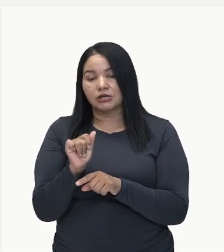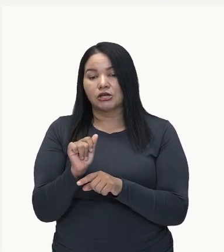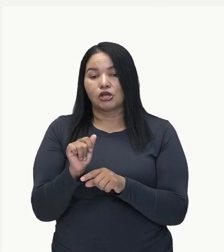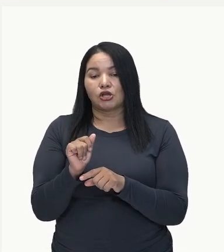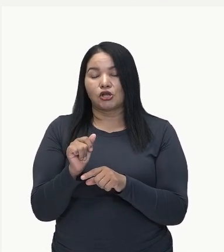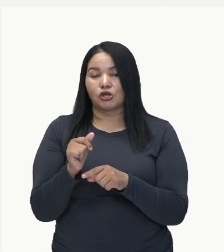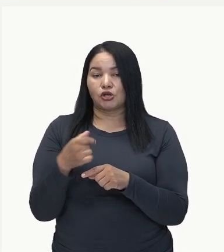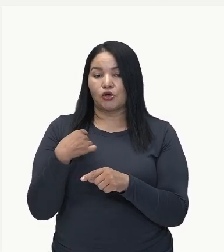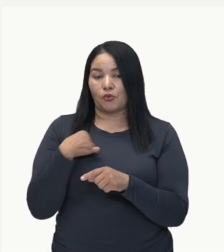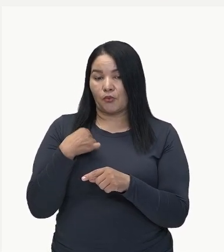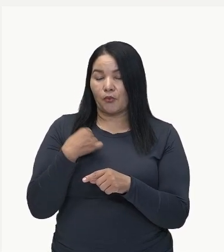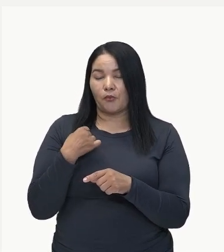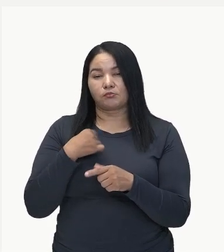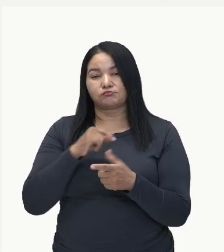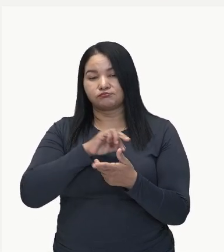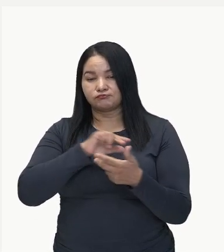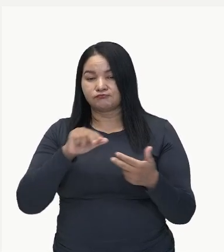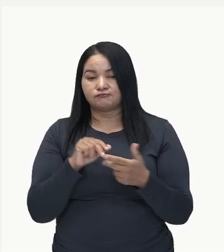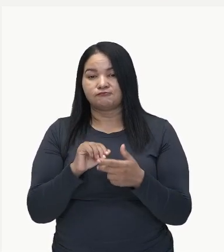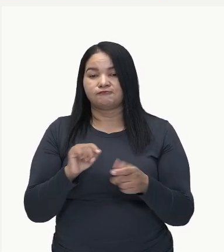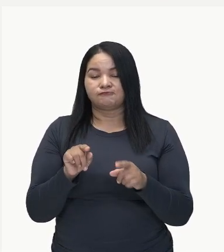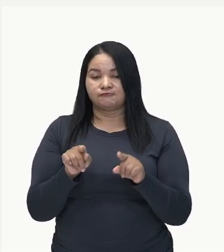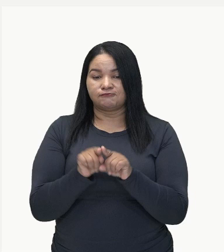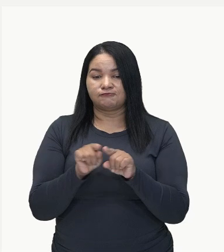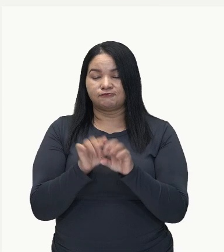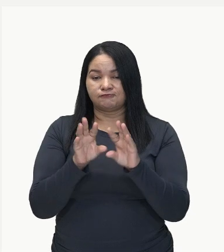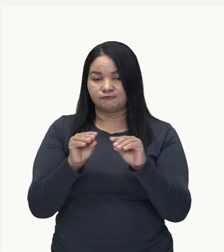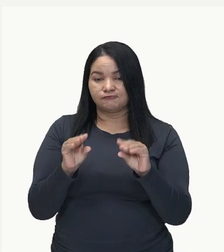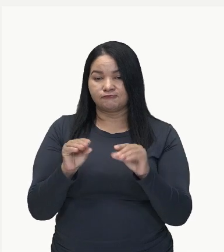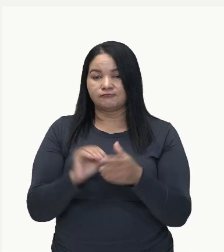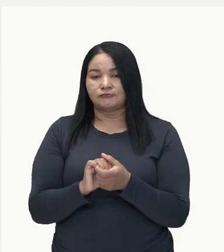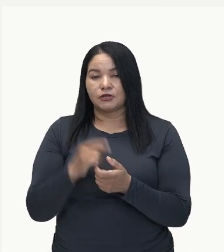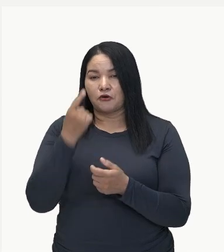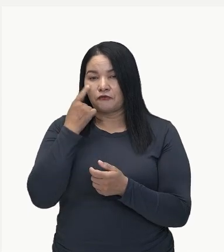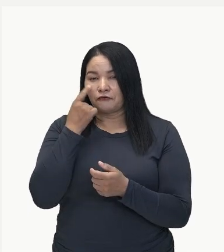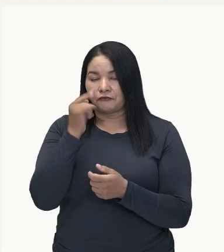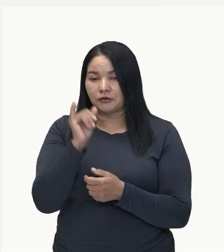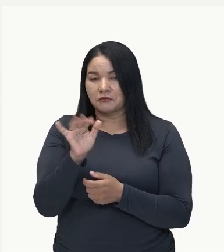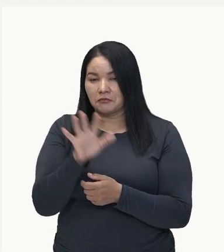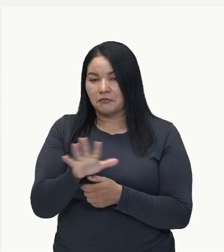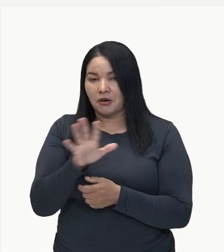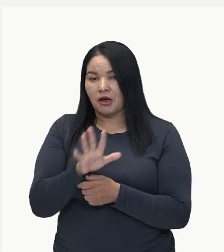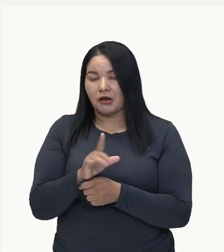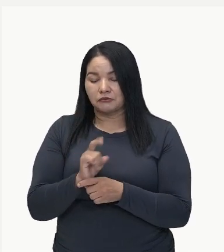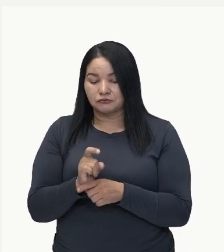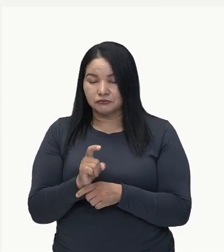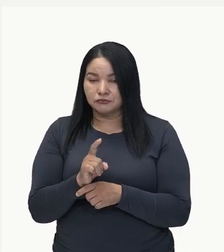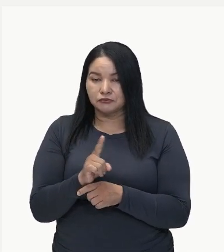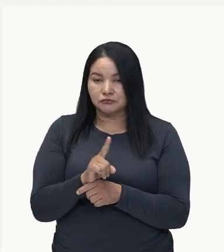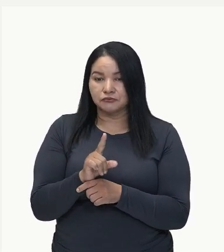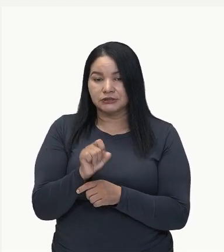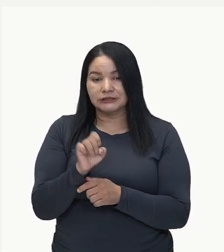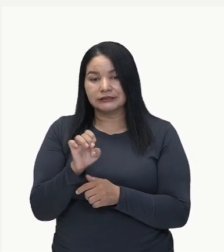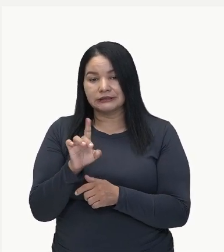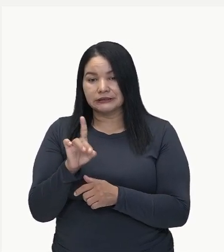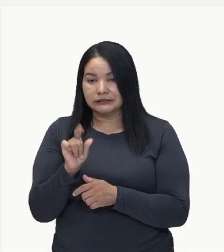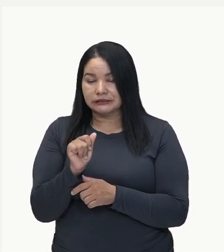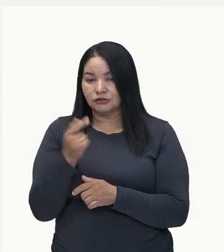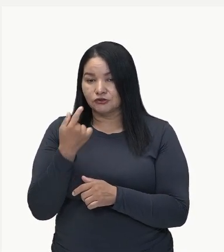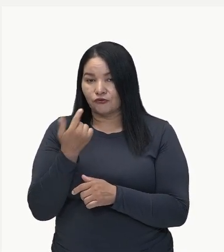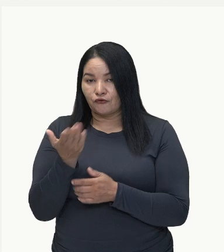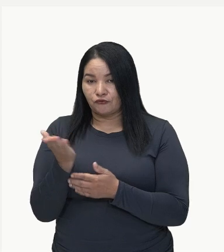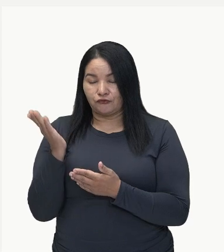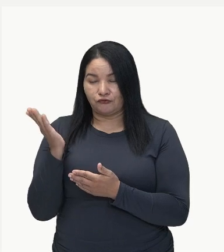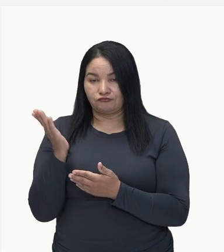vocês estão vendo os trabalhadores preparando o bicho da seda. Quem não conhece o bicho da seda, ele é uma